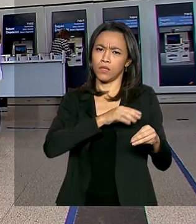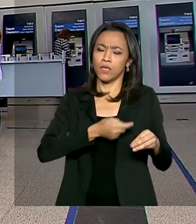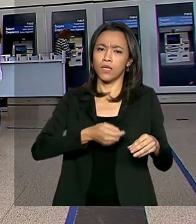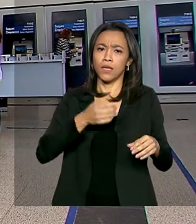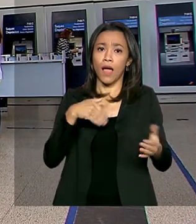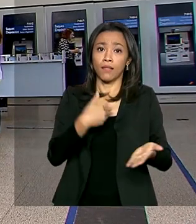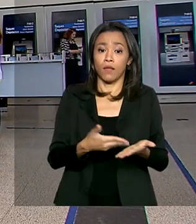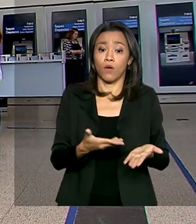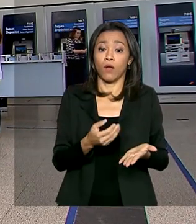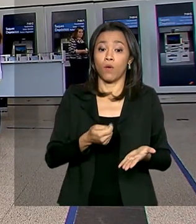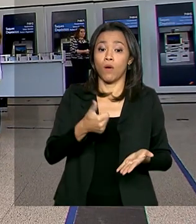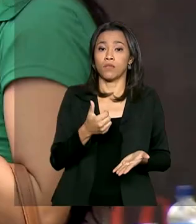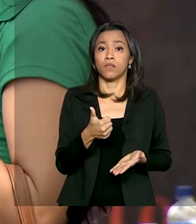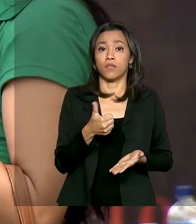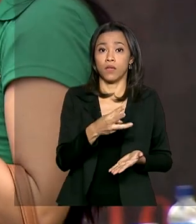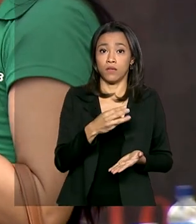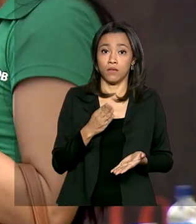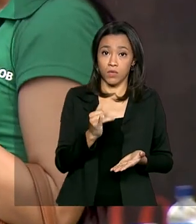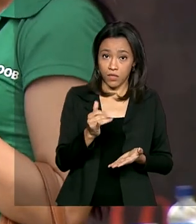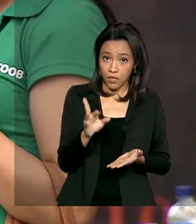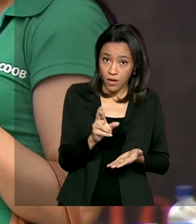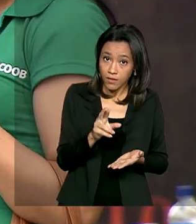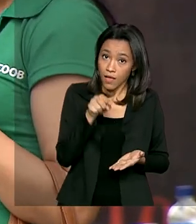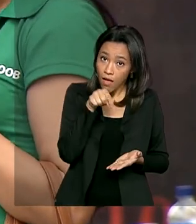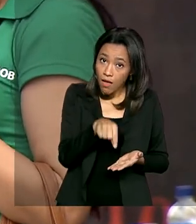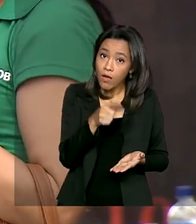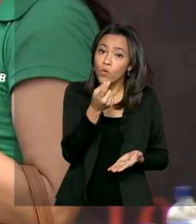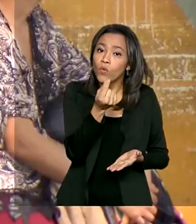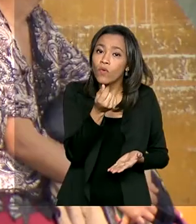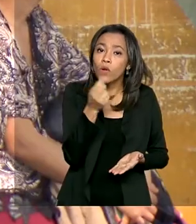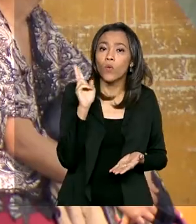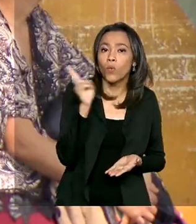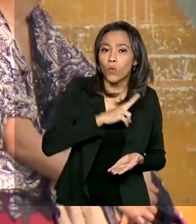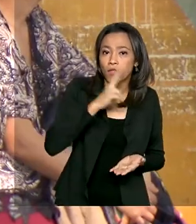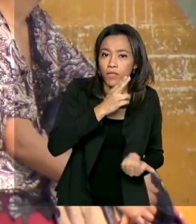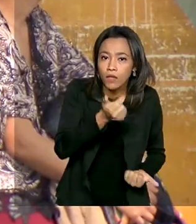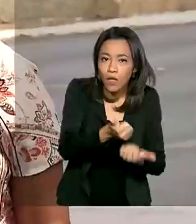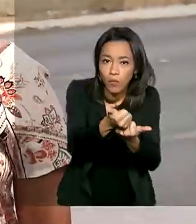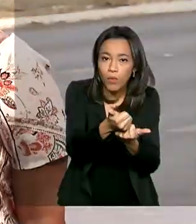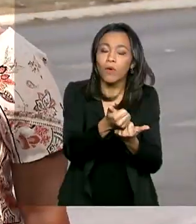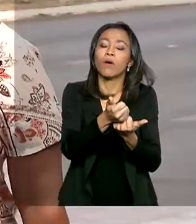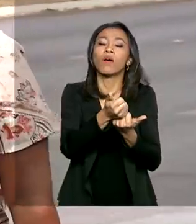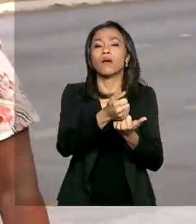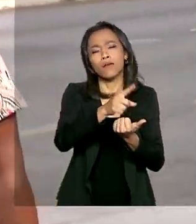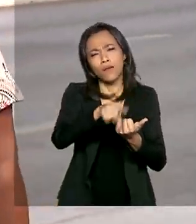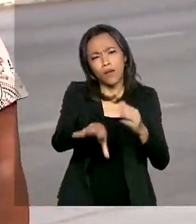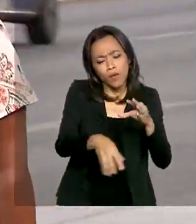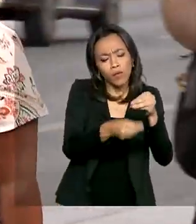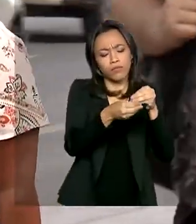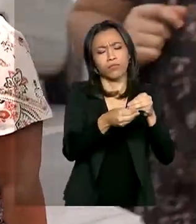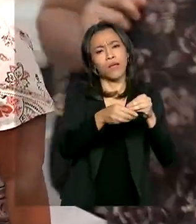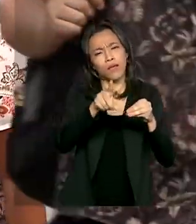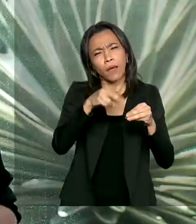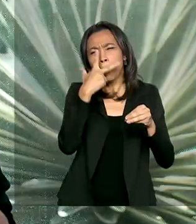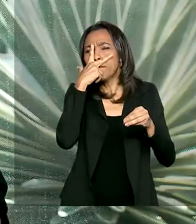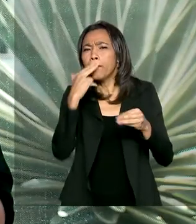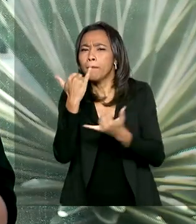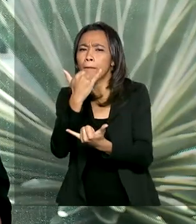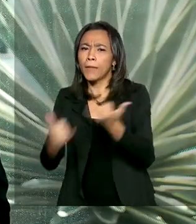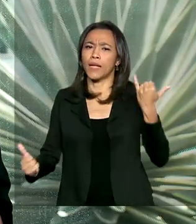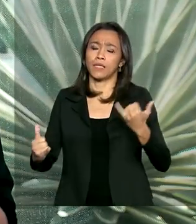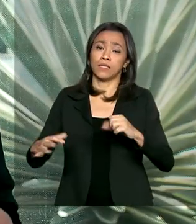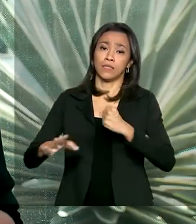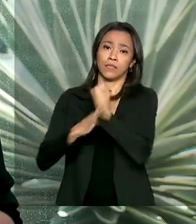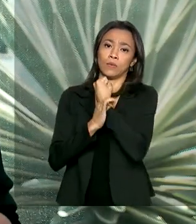13 bilhões de reais, chamada de benefício emergencial, o bem, que é algo semelhante ao seguro-desemprego,